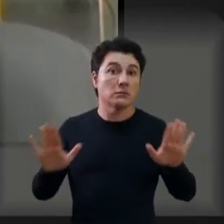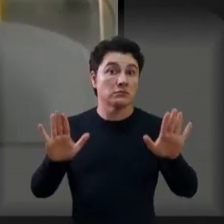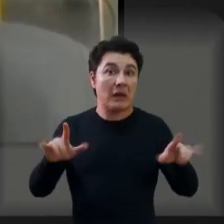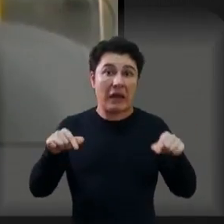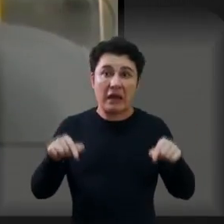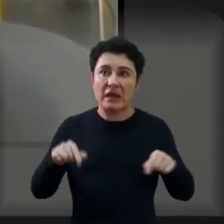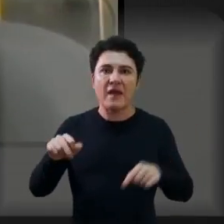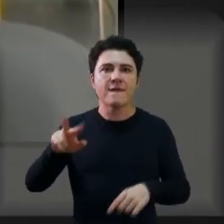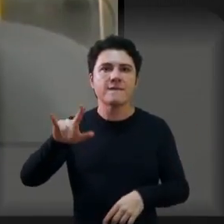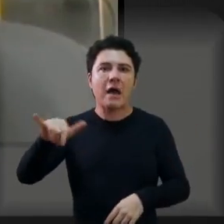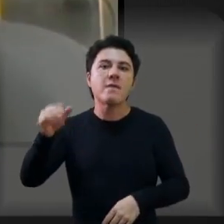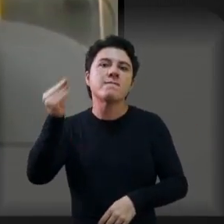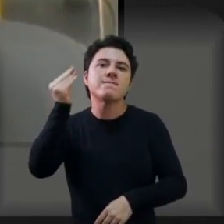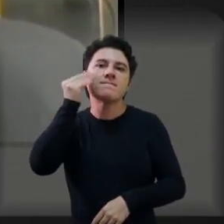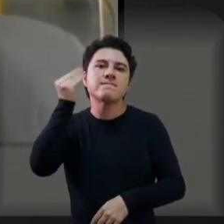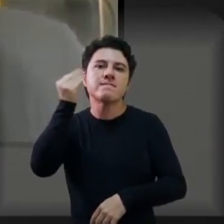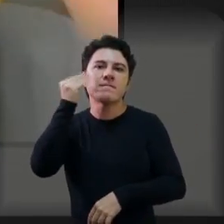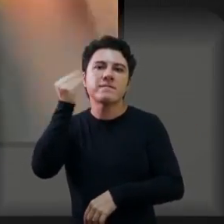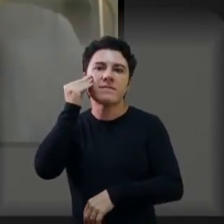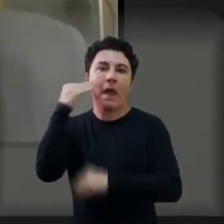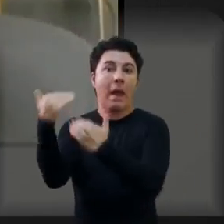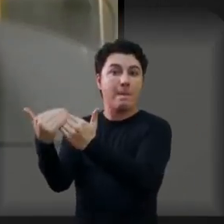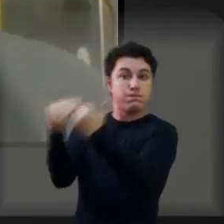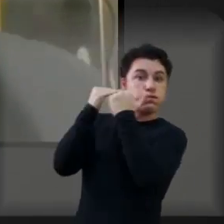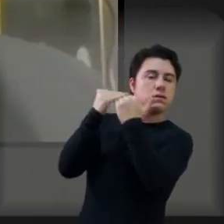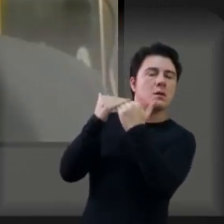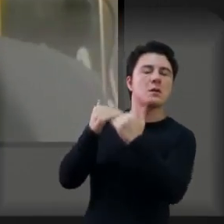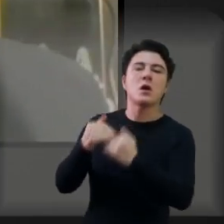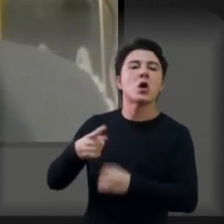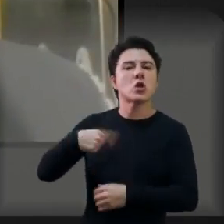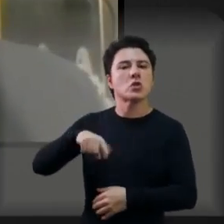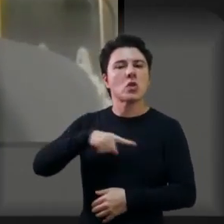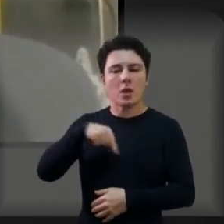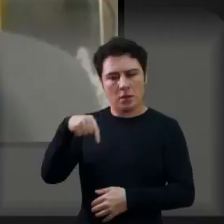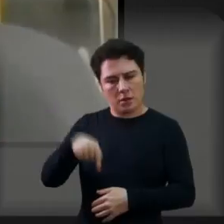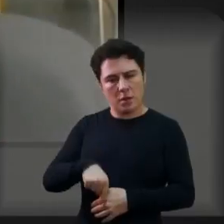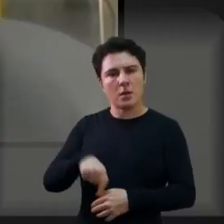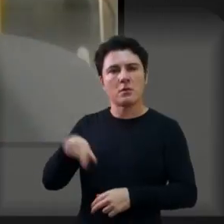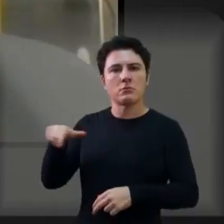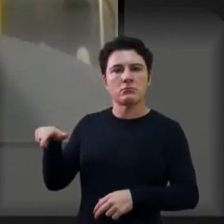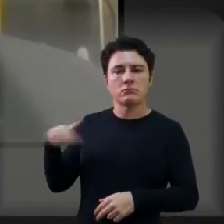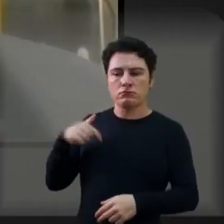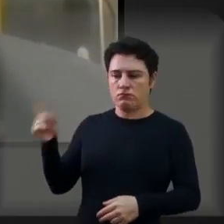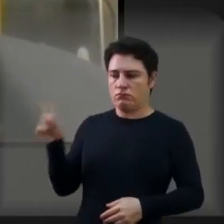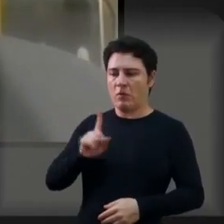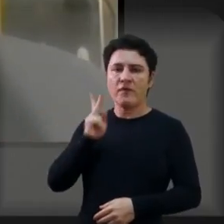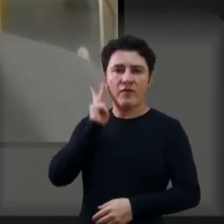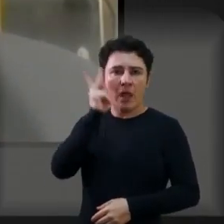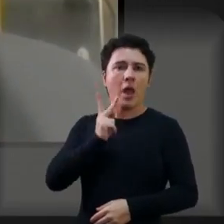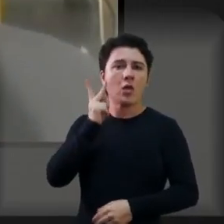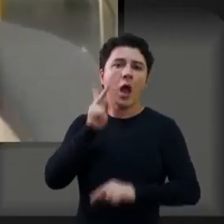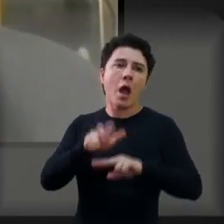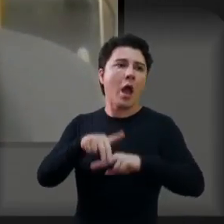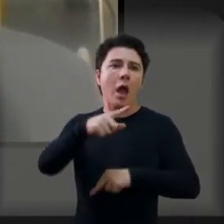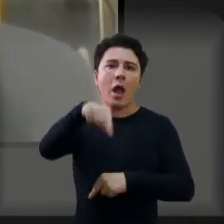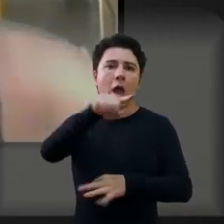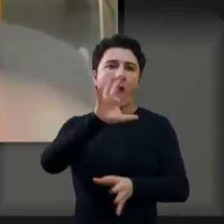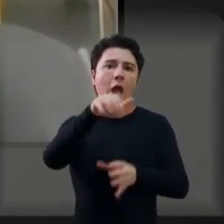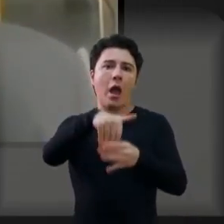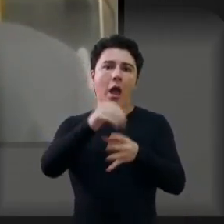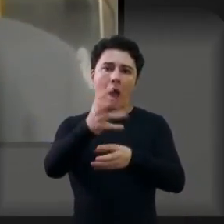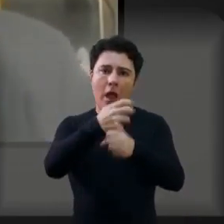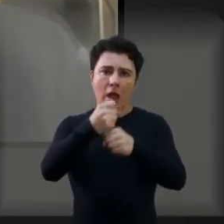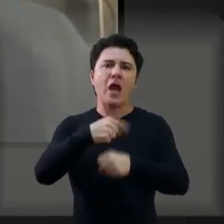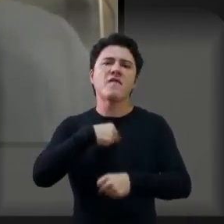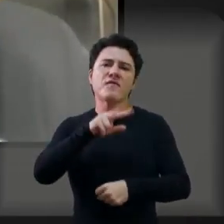não vem com ameaça, não, porque senão nós não somos dignos de estar nessa cadeira de vereador. Eu não estou digno de estar nessa mesa. Vamos ouvir tudo, a